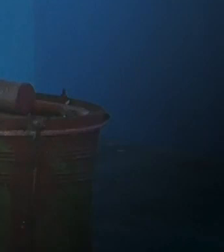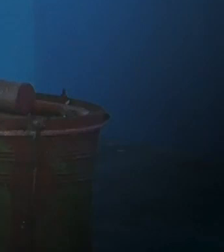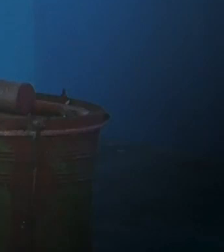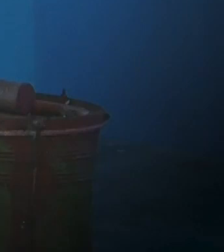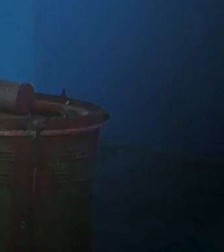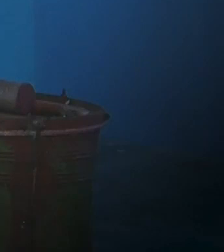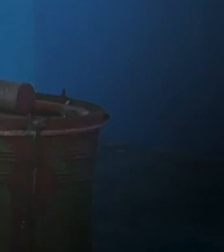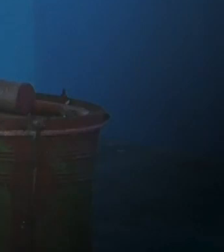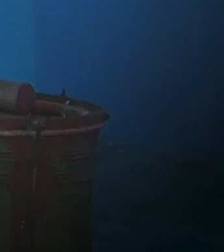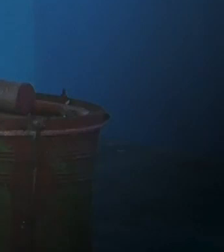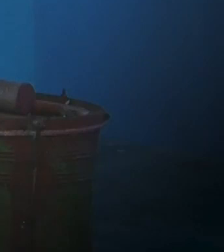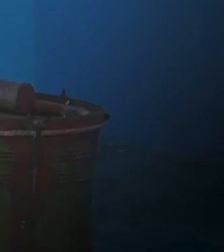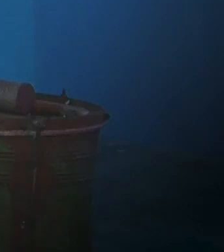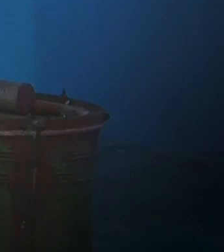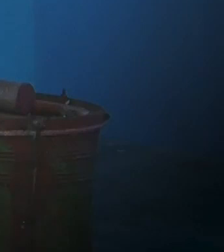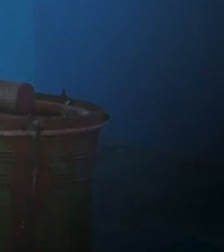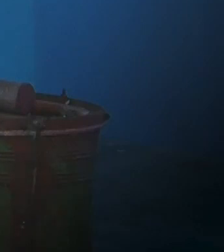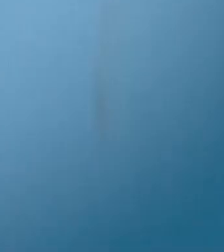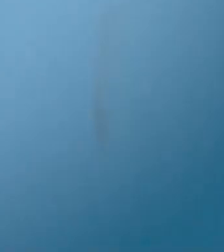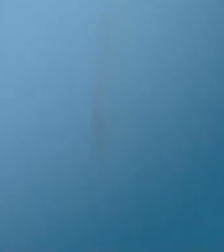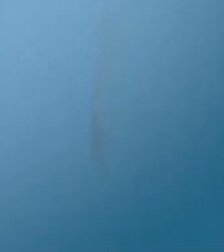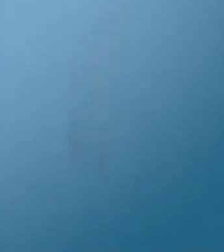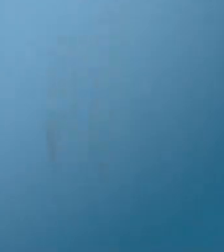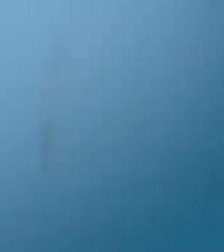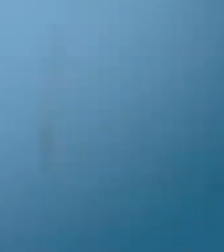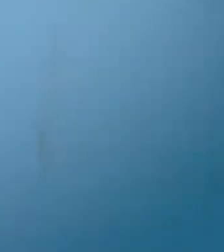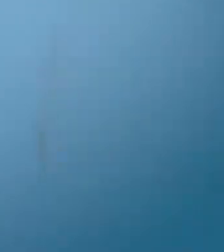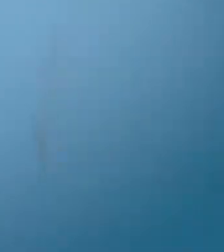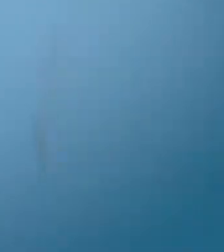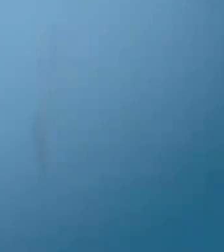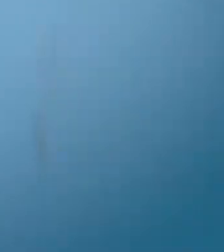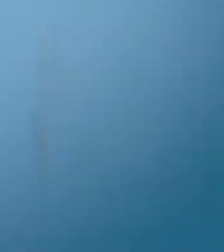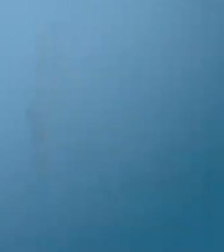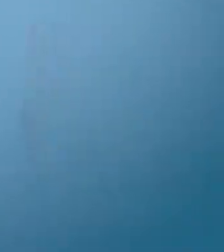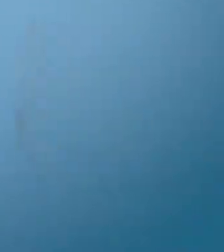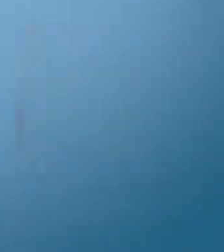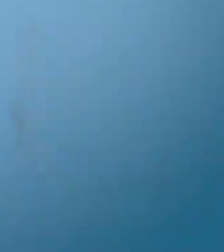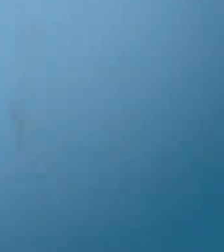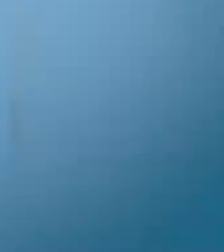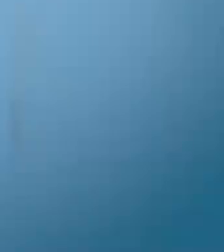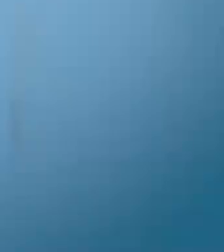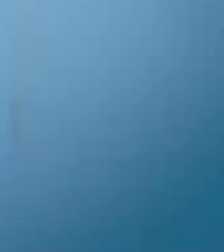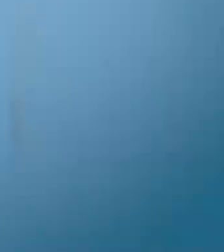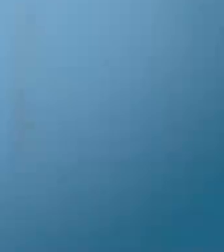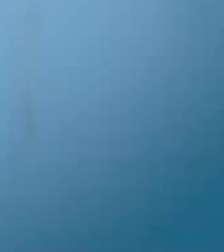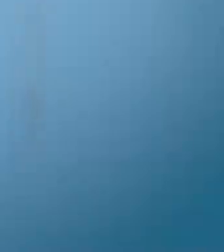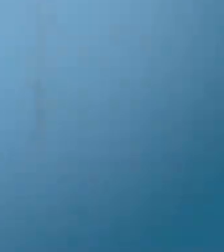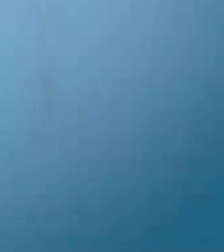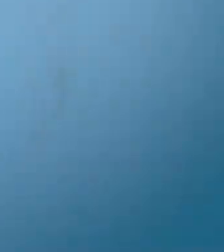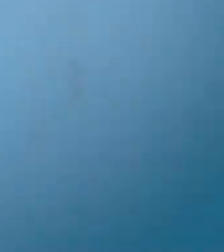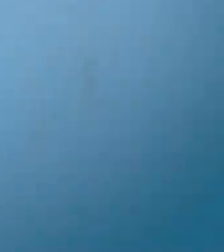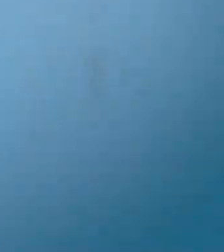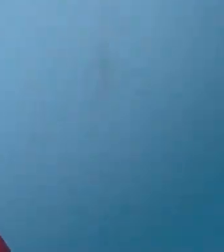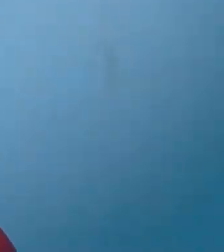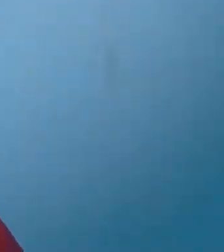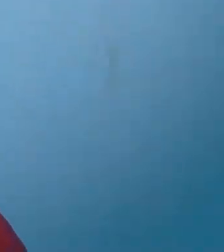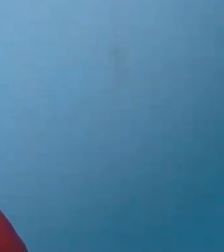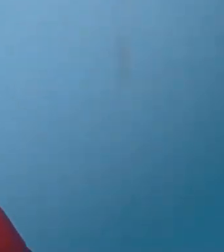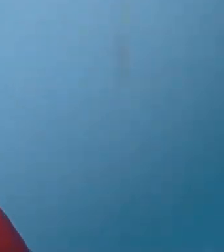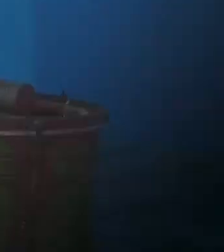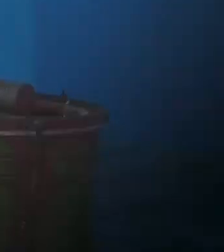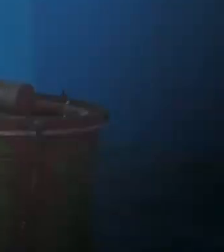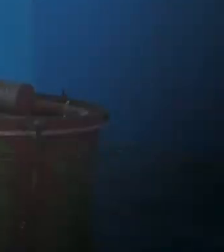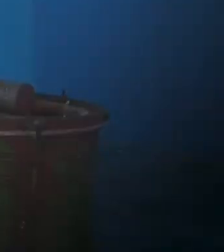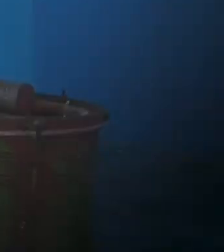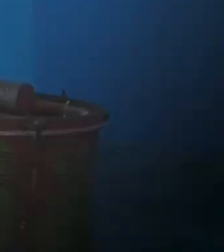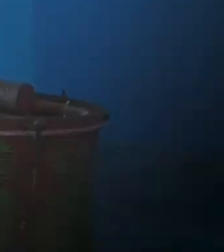dos mais velhos para os mais novos. A gente se apresenta todo último domingo de outubro ou primeiro domingo de